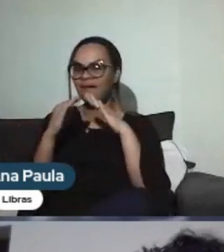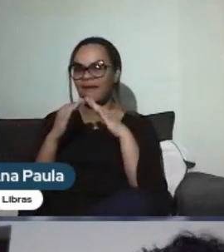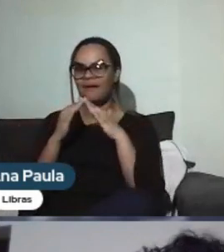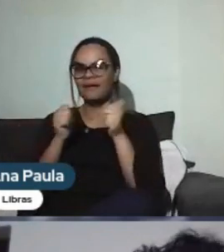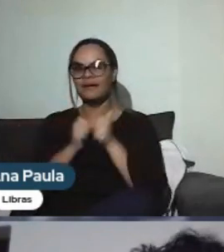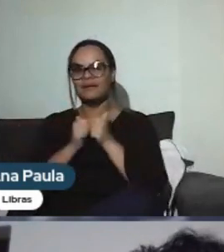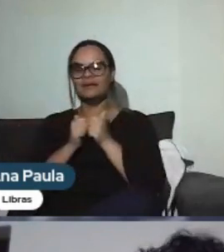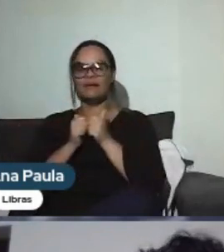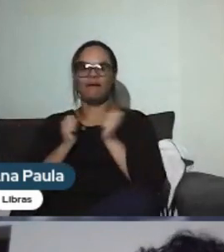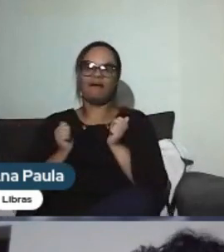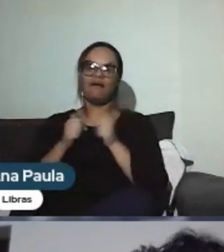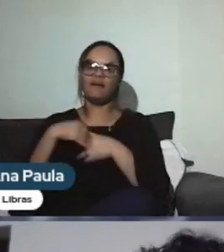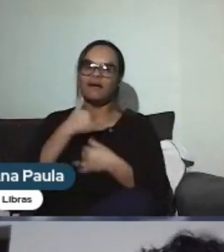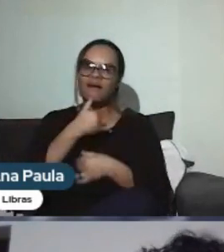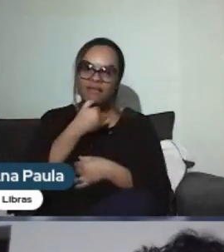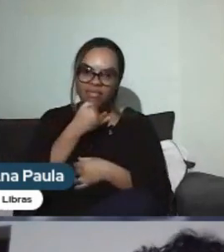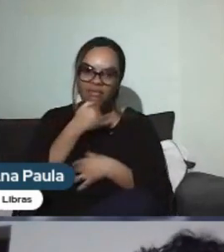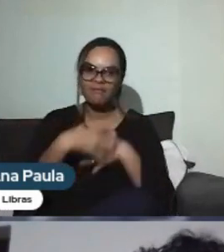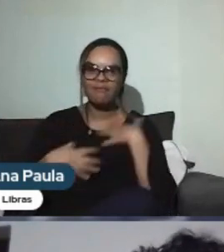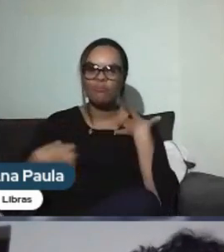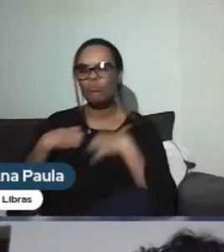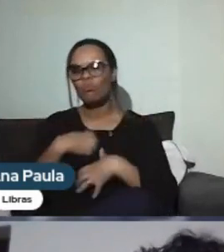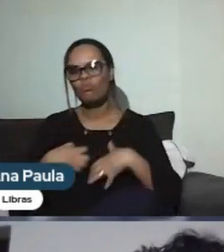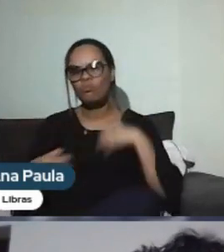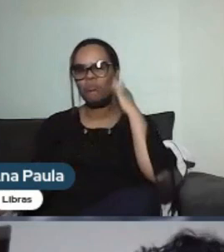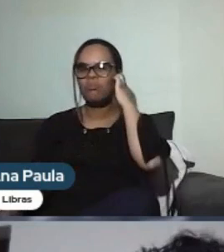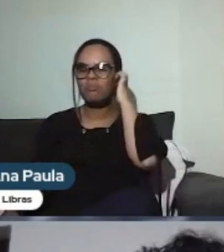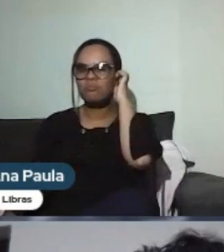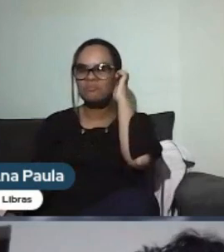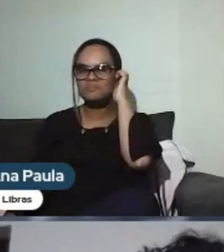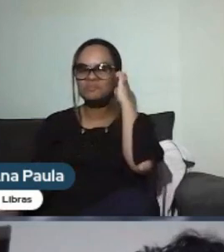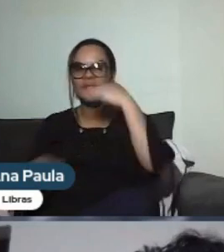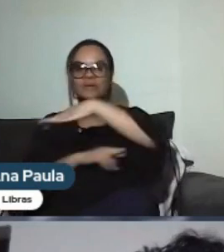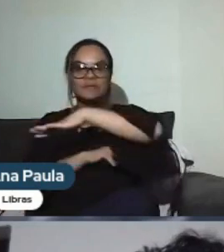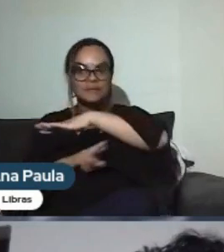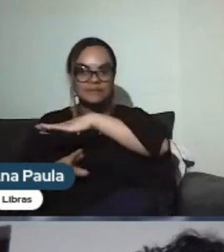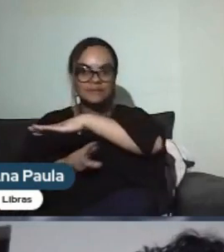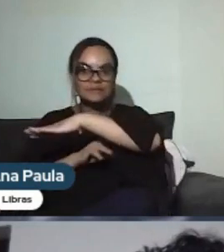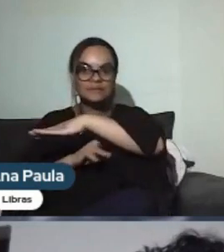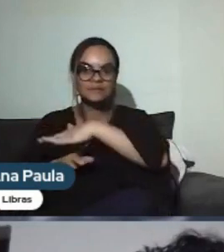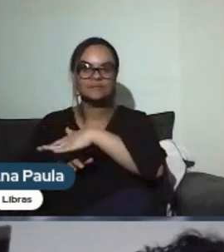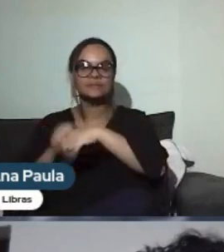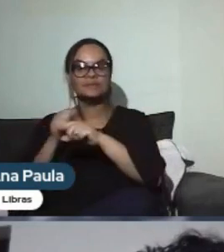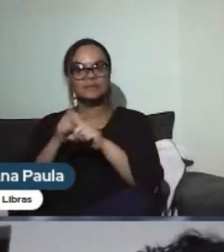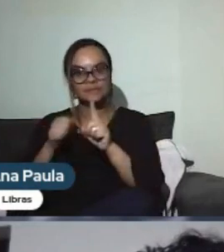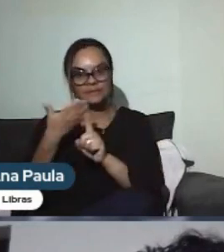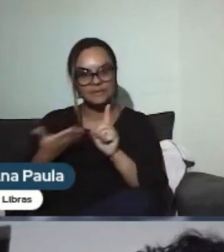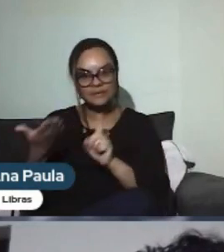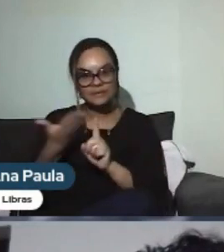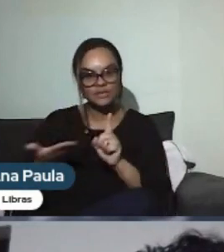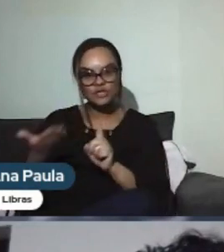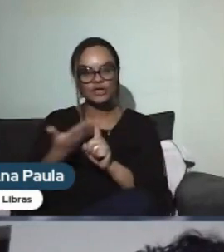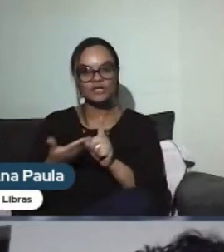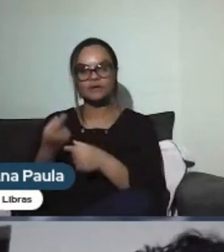fica mais sedentário, né? Fiz estágio também na rodoviária, porque eu, de formação, sou assistente social. Eu ia pra